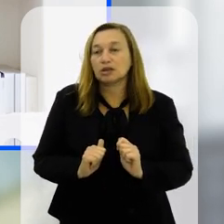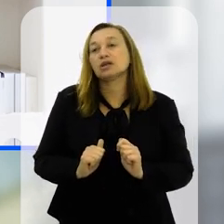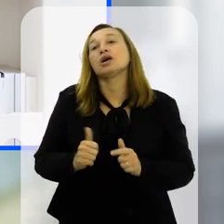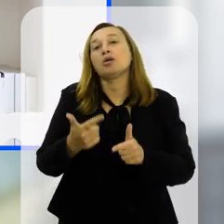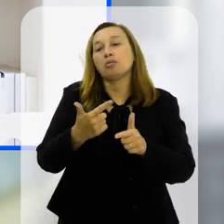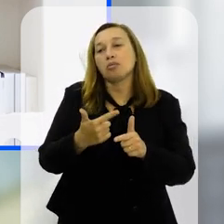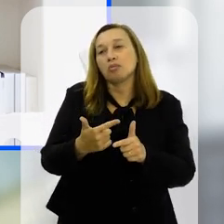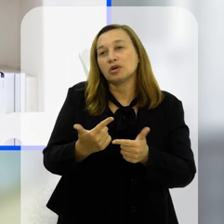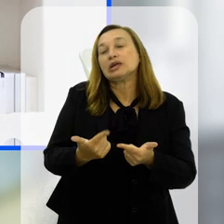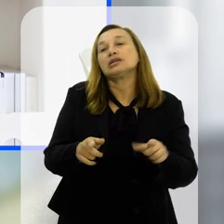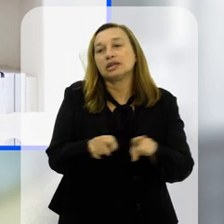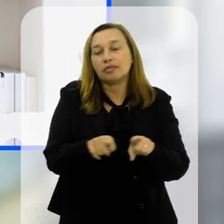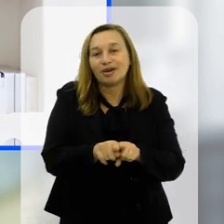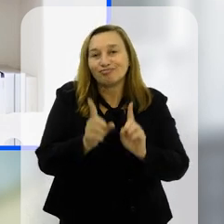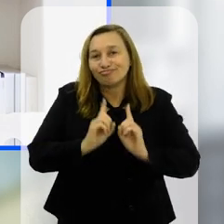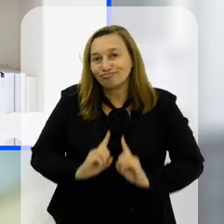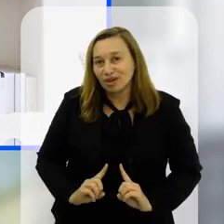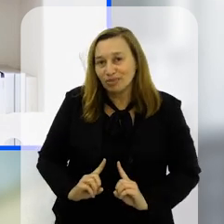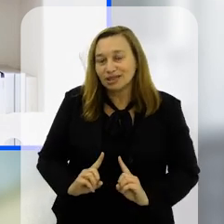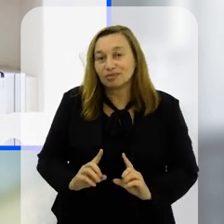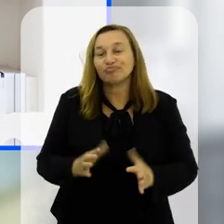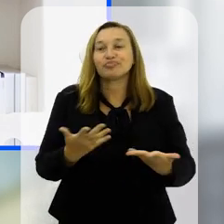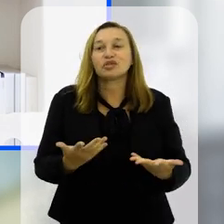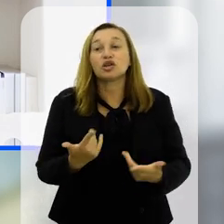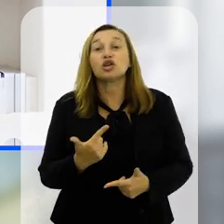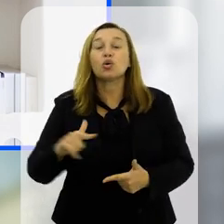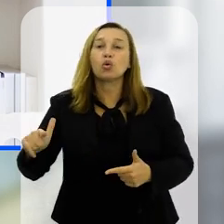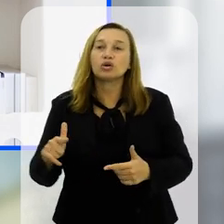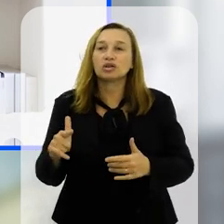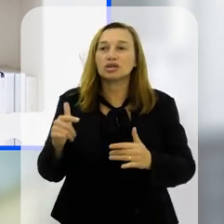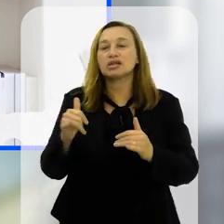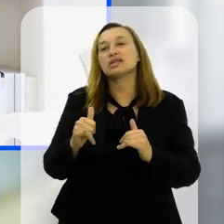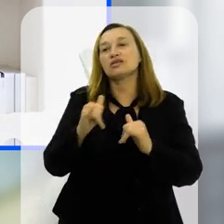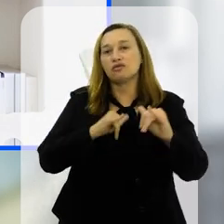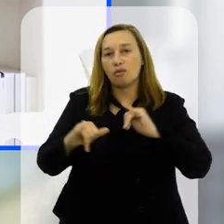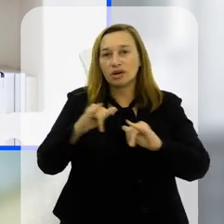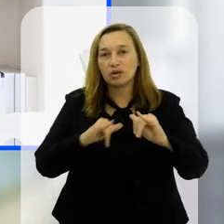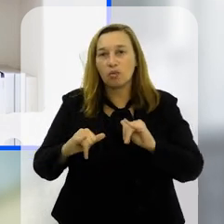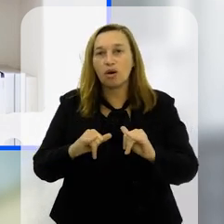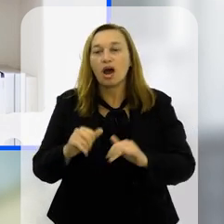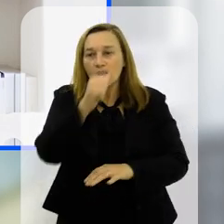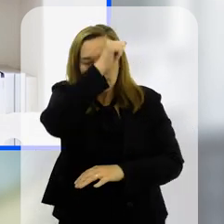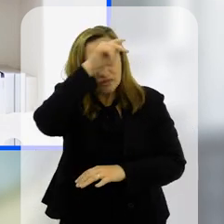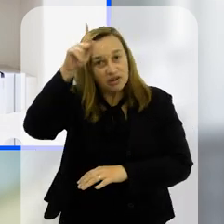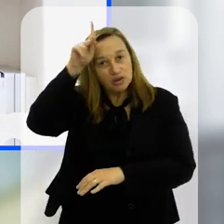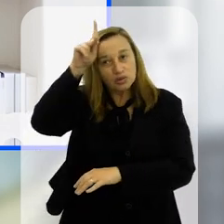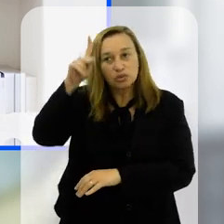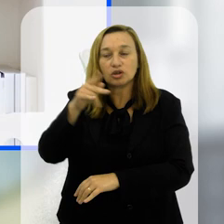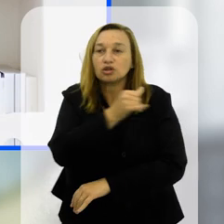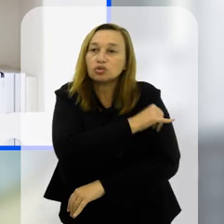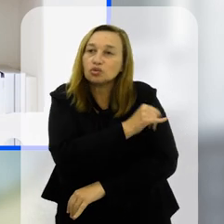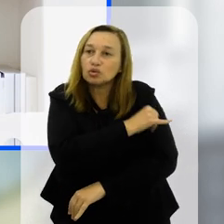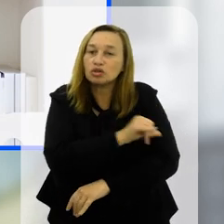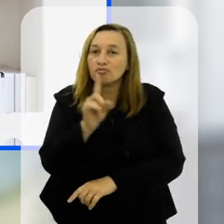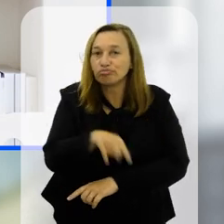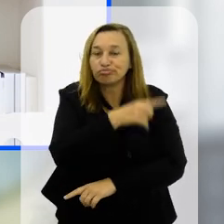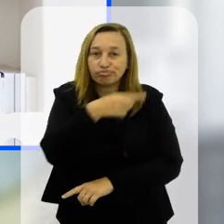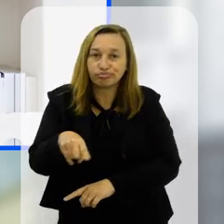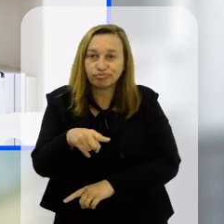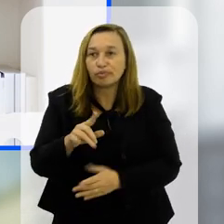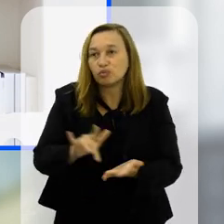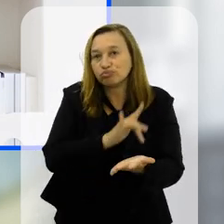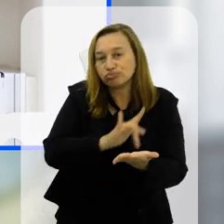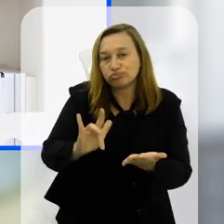emocional e até o diagnóstico de depressão Por essas e outras, a Prefeitura do Rio proibiu o uso de celular nas